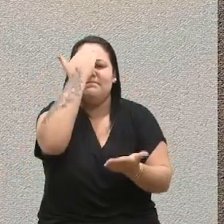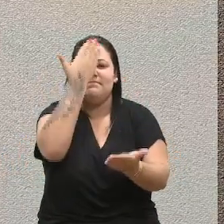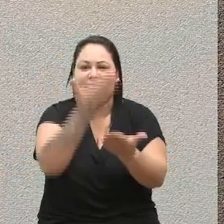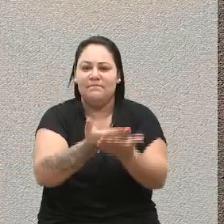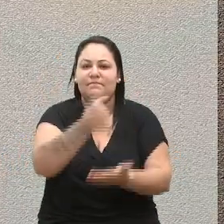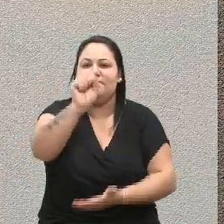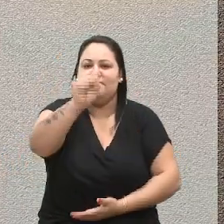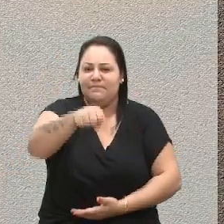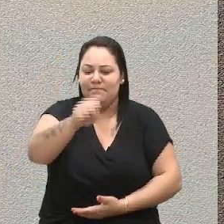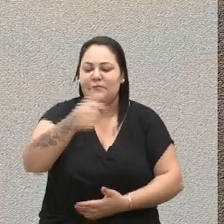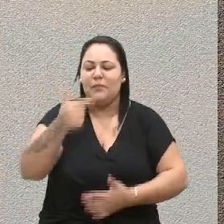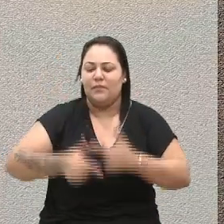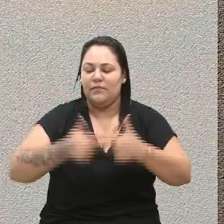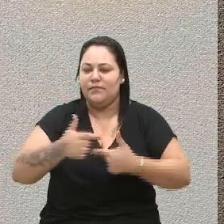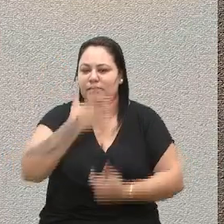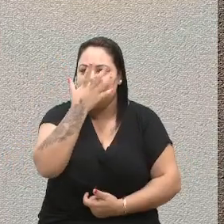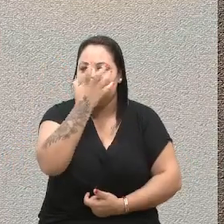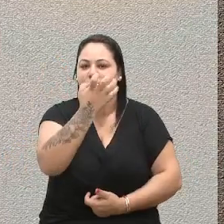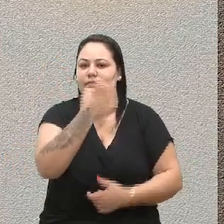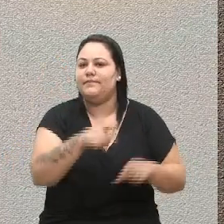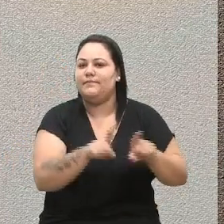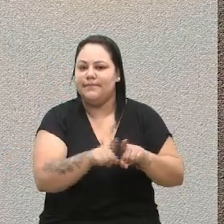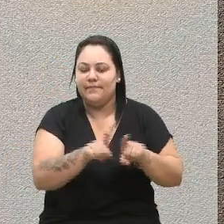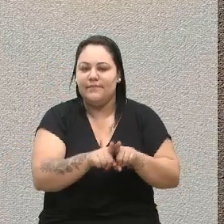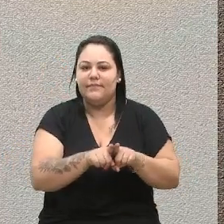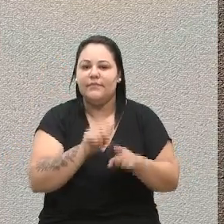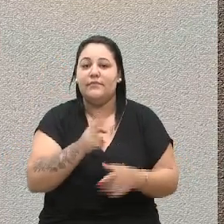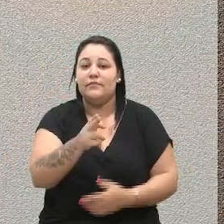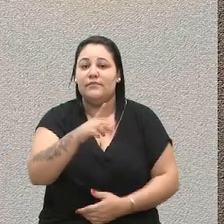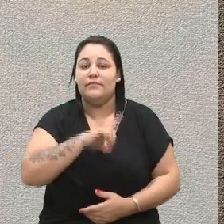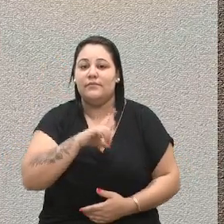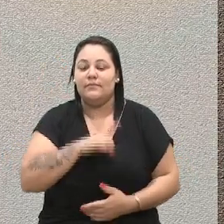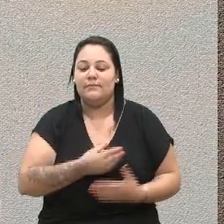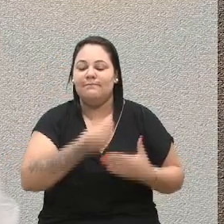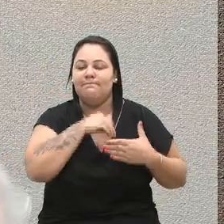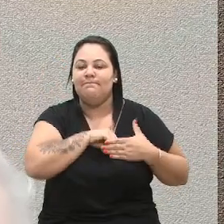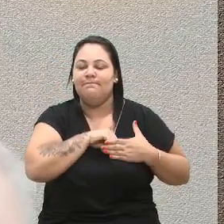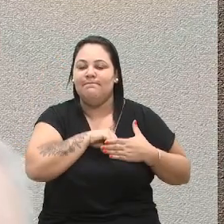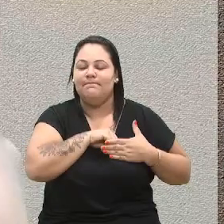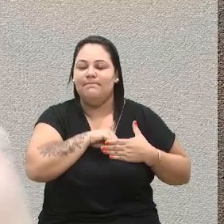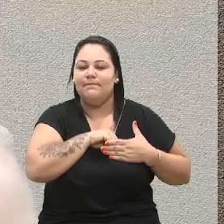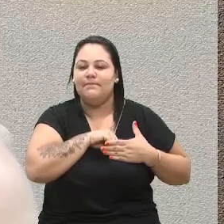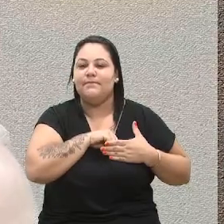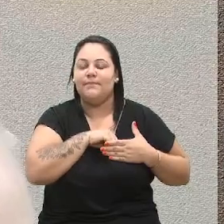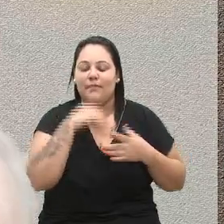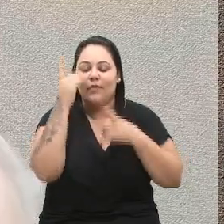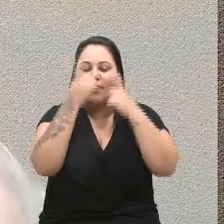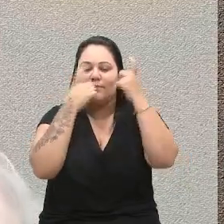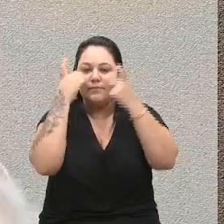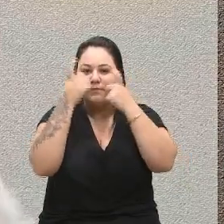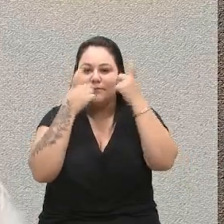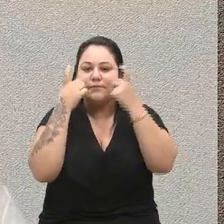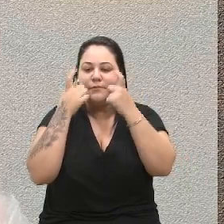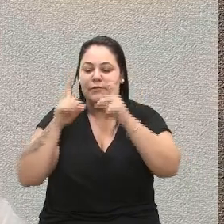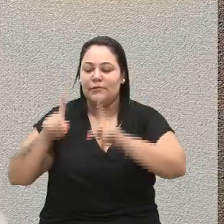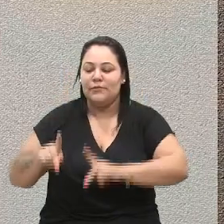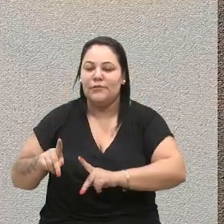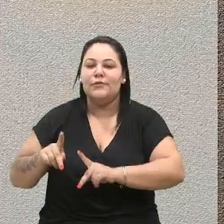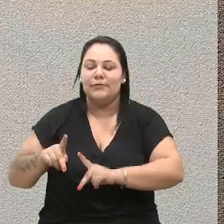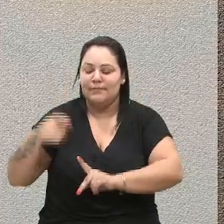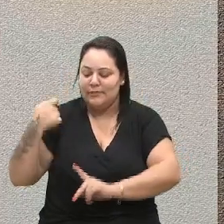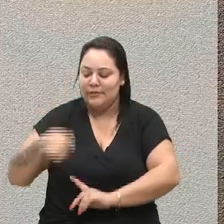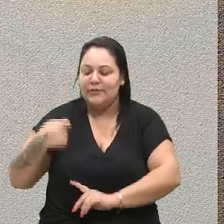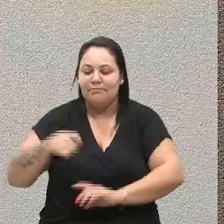no trabalho sério, e sempre teve em seu coração a preocupação com aqueles que mais precisam e dependem do poder